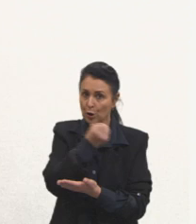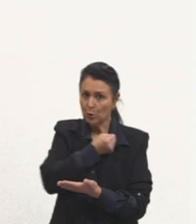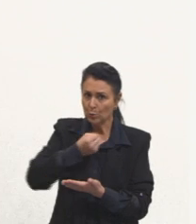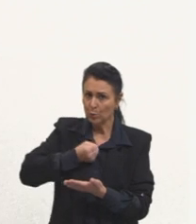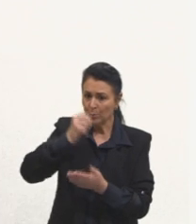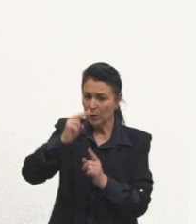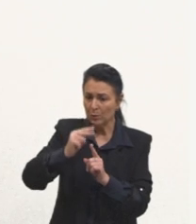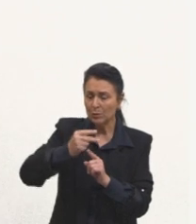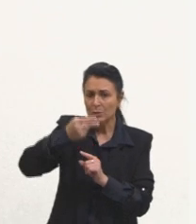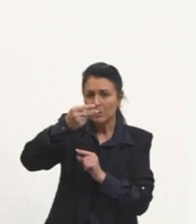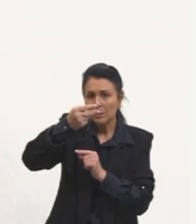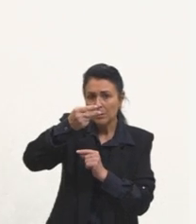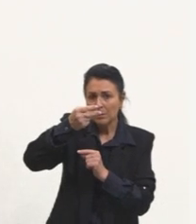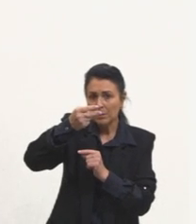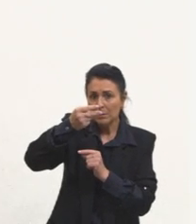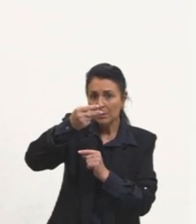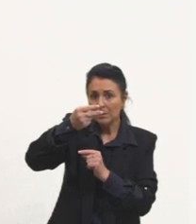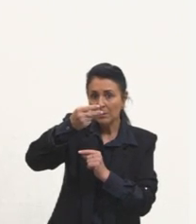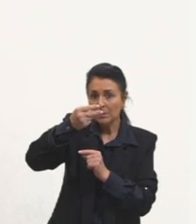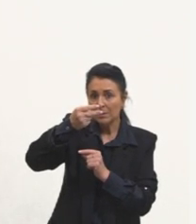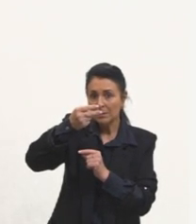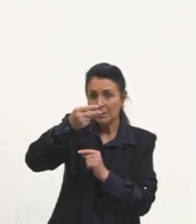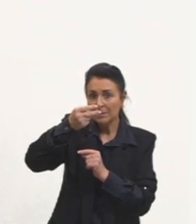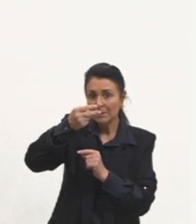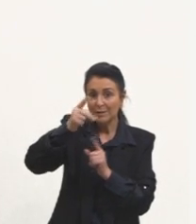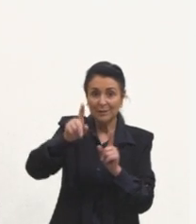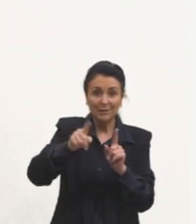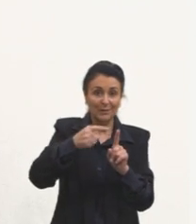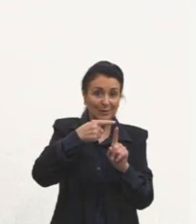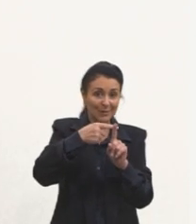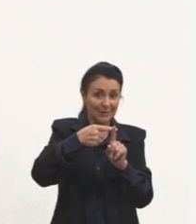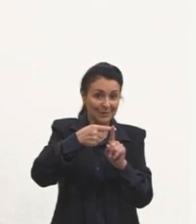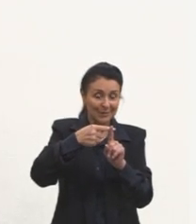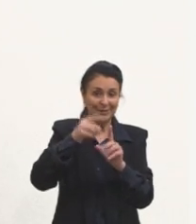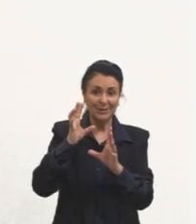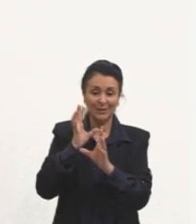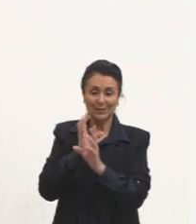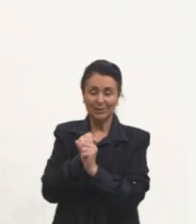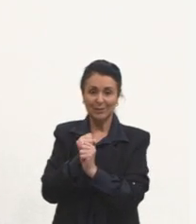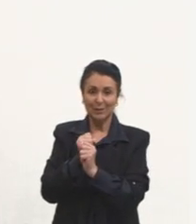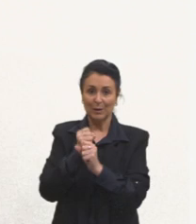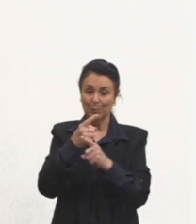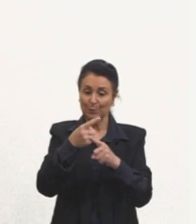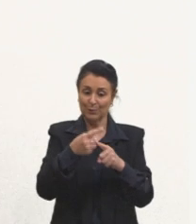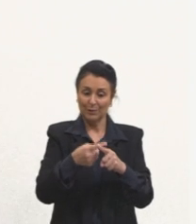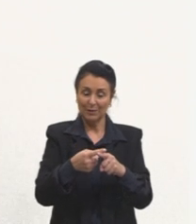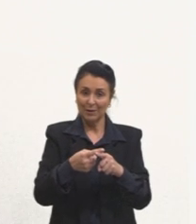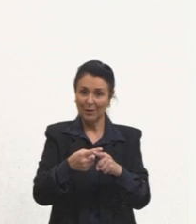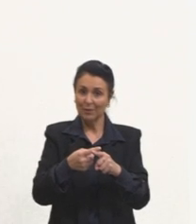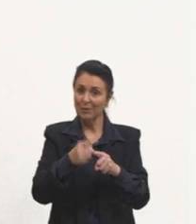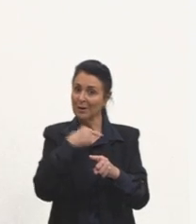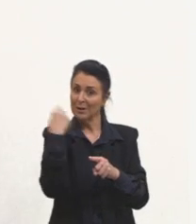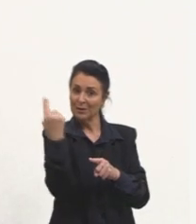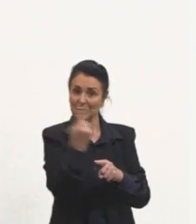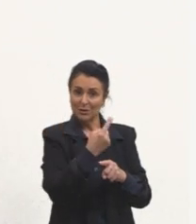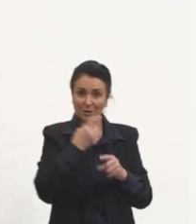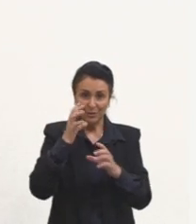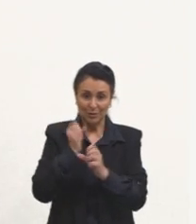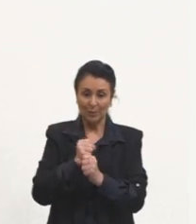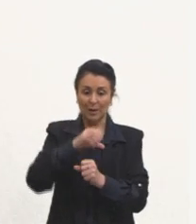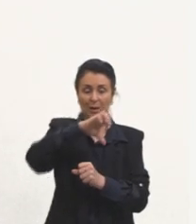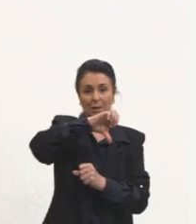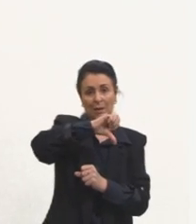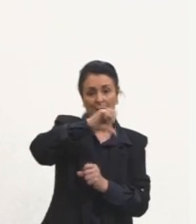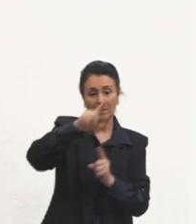e o expoente a gente soma. Multiplicação, a gente soma. Então, 9